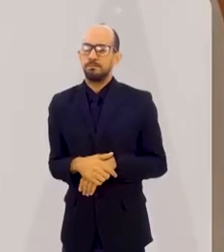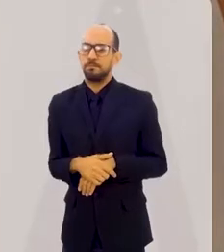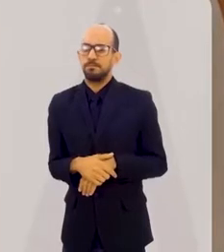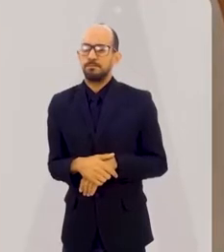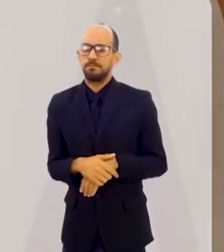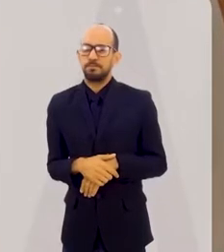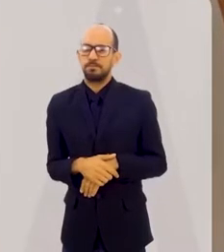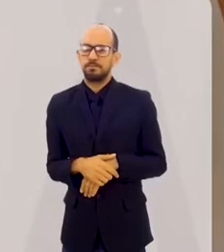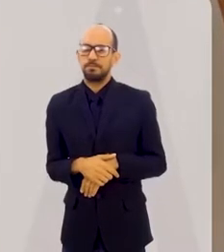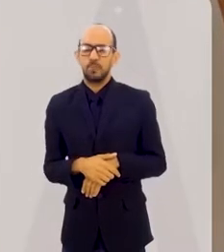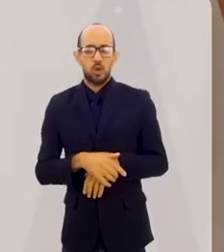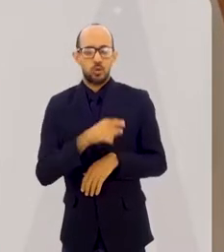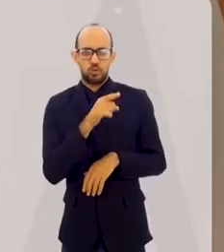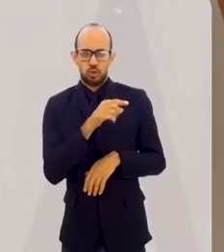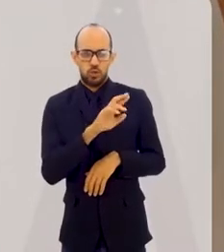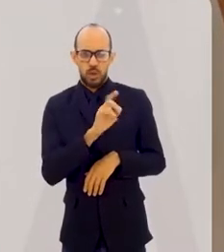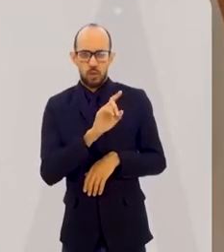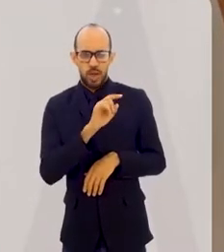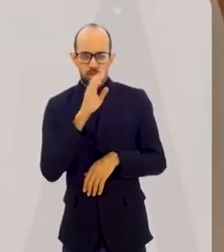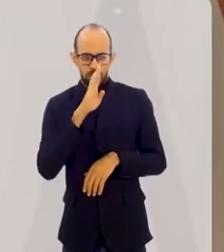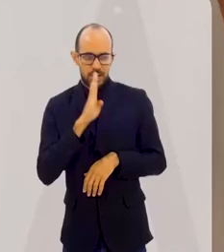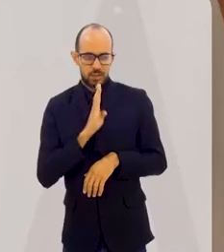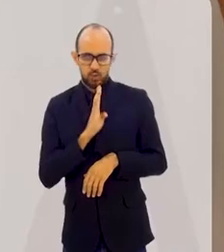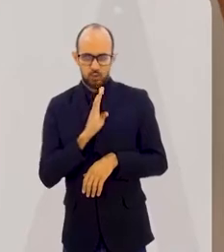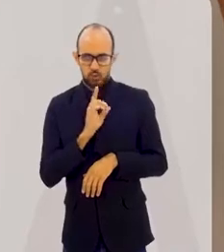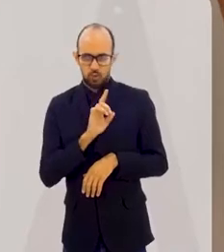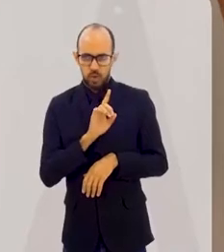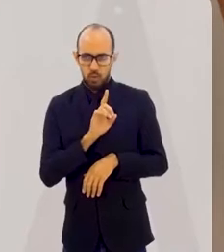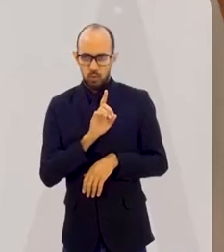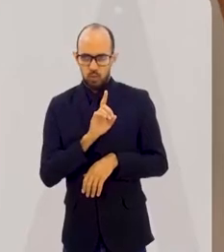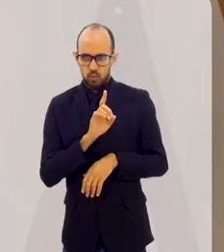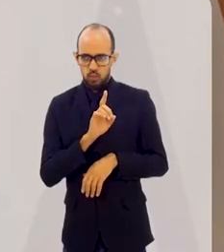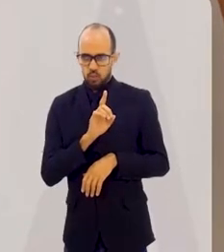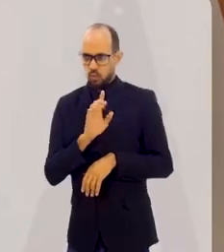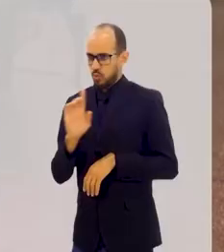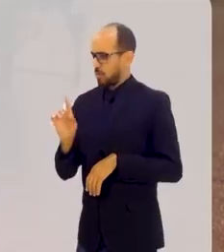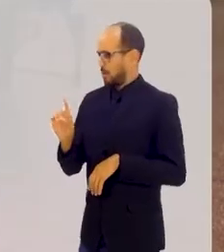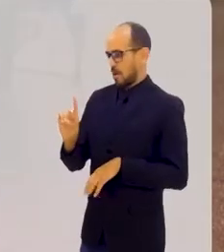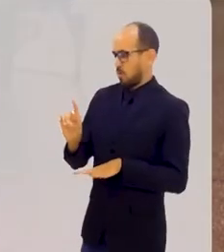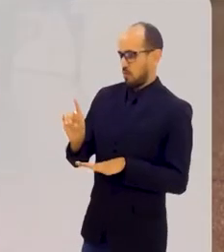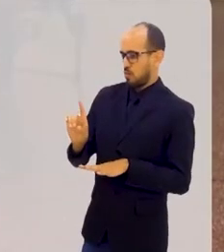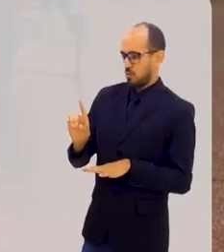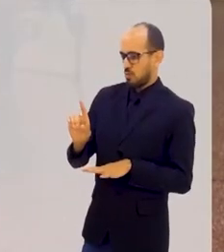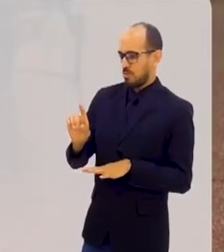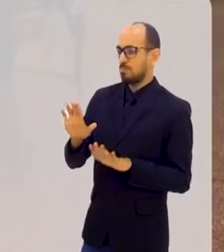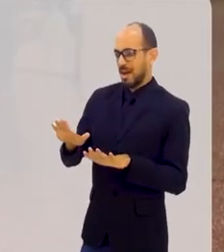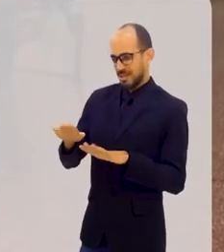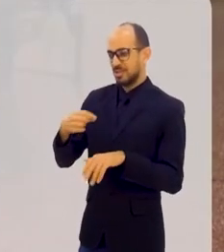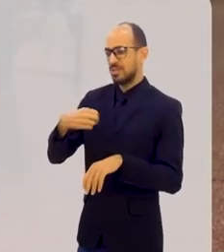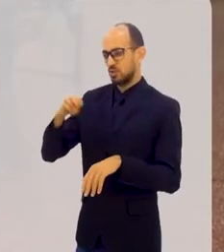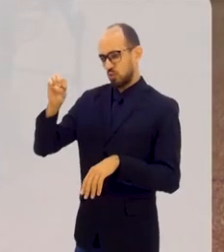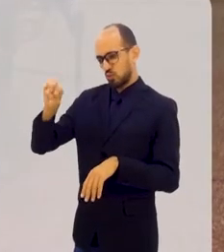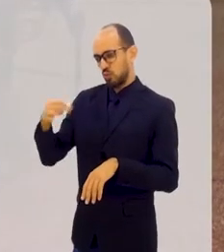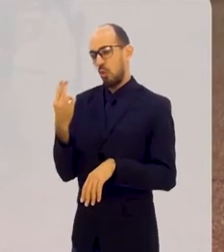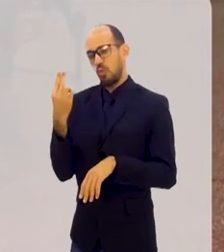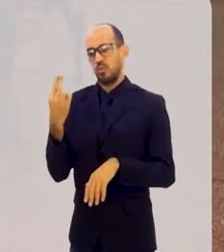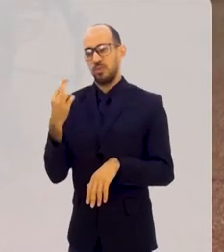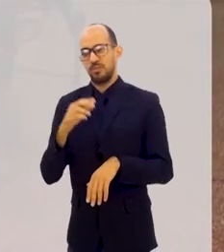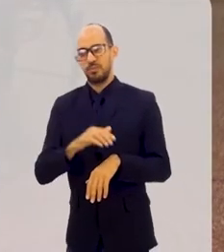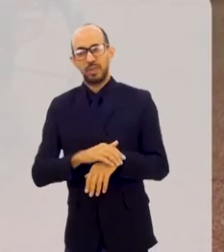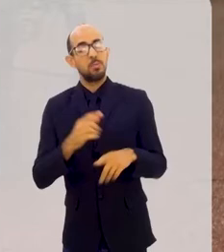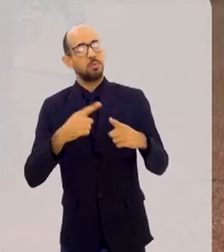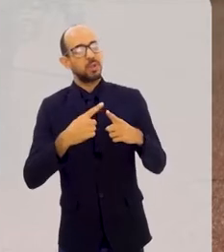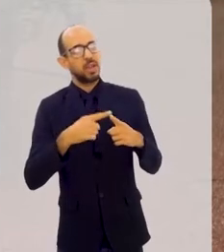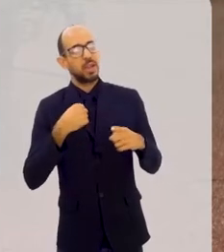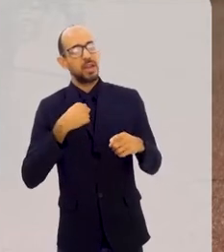O senhor não é brasileiro. O senhor é brasileiro? Não sou e eu sou. Certo. O senhor tem